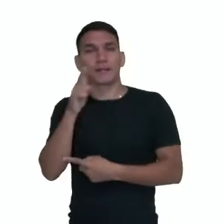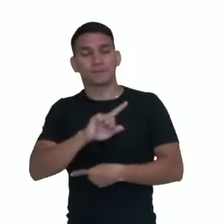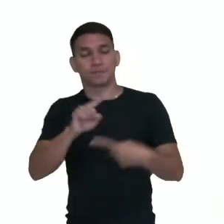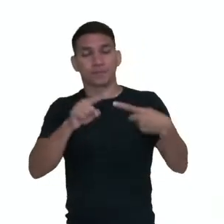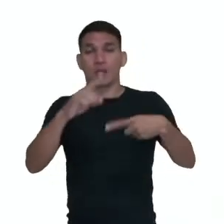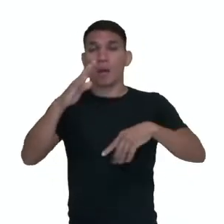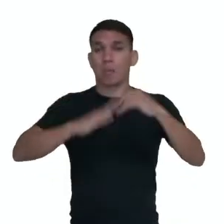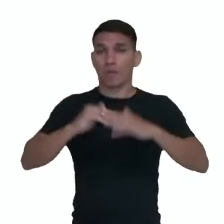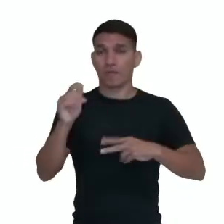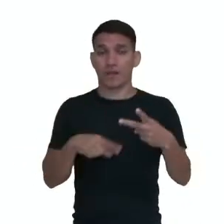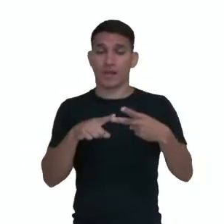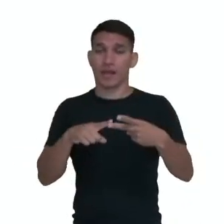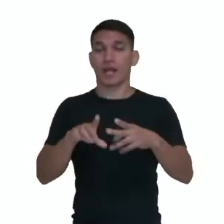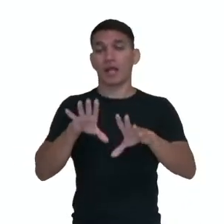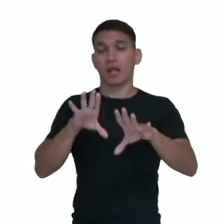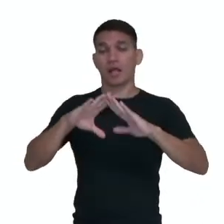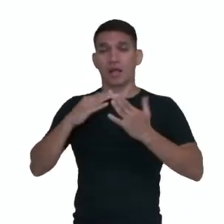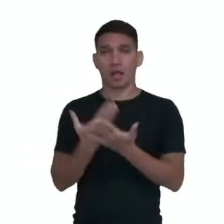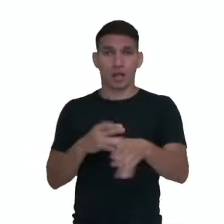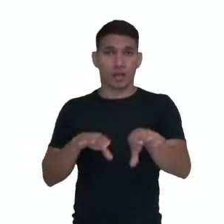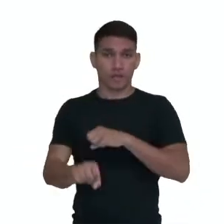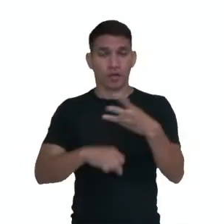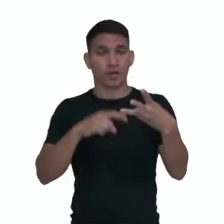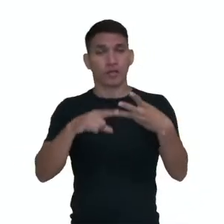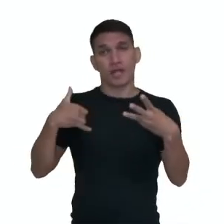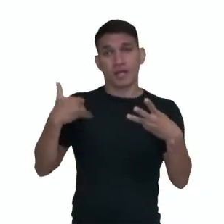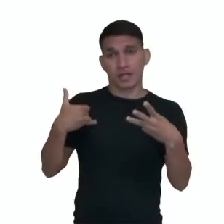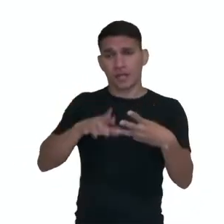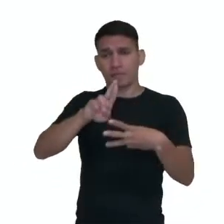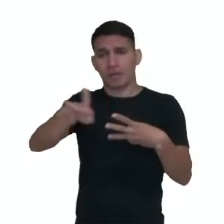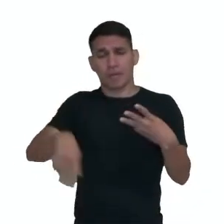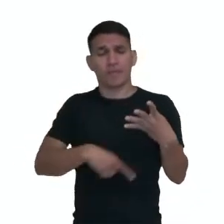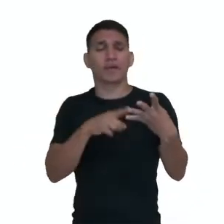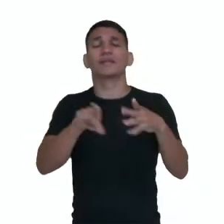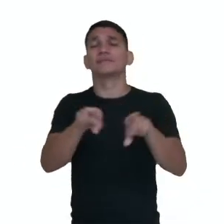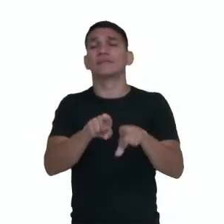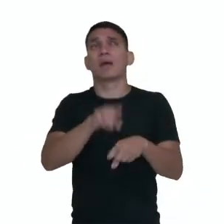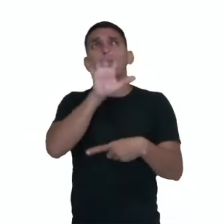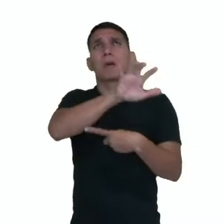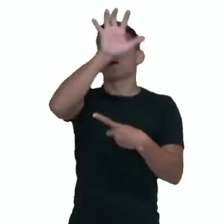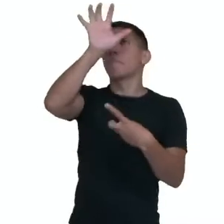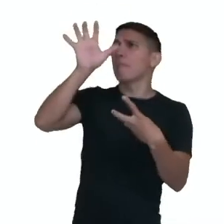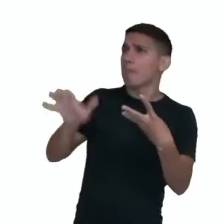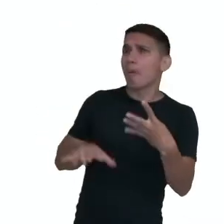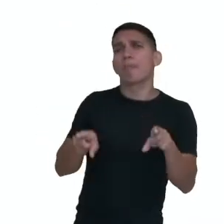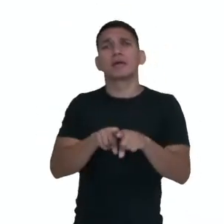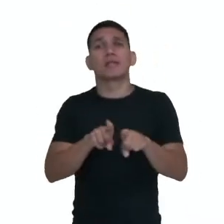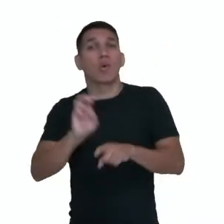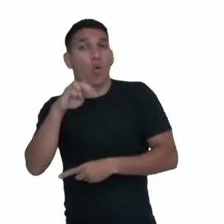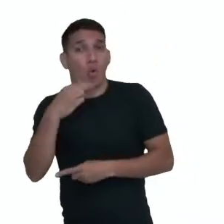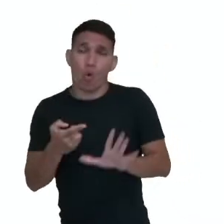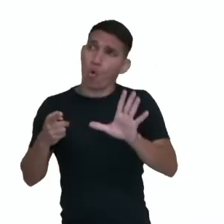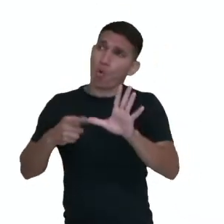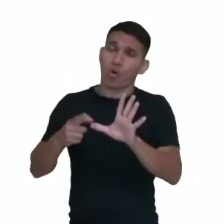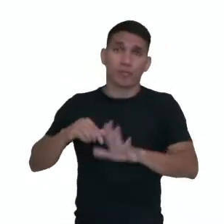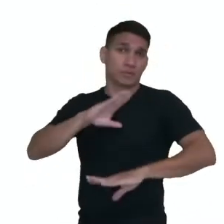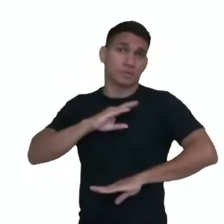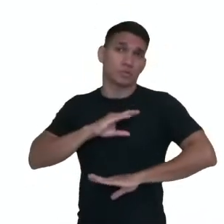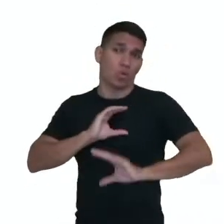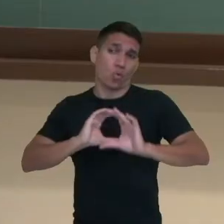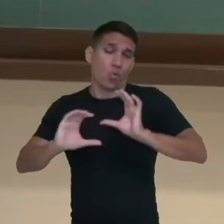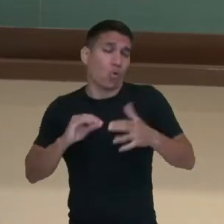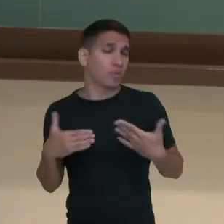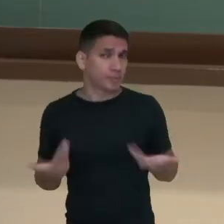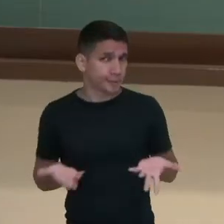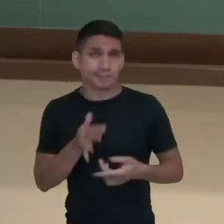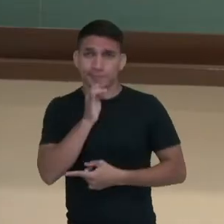escolaridade, faixa etária, diferenças existentes entre uma região e outra, ou situação comunicativa, por exemplo,